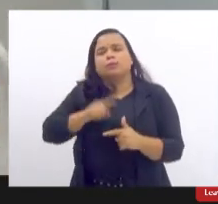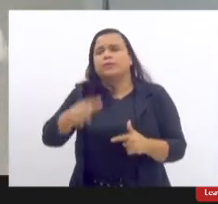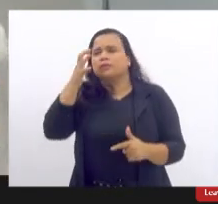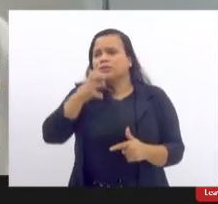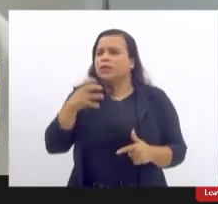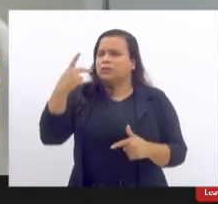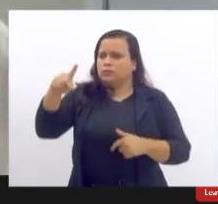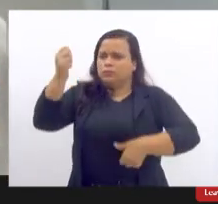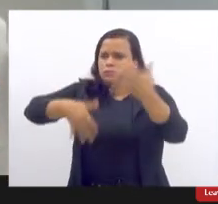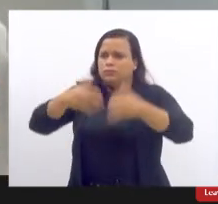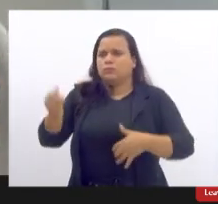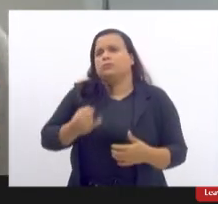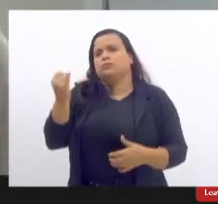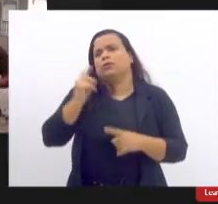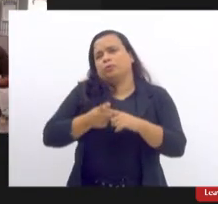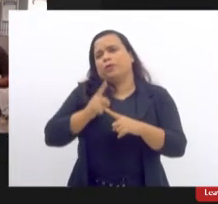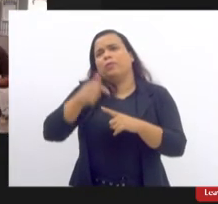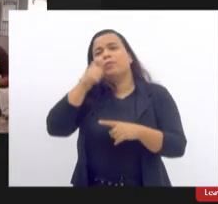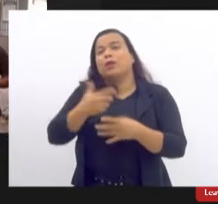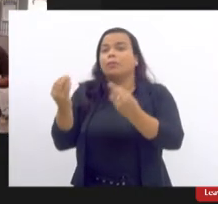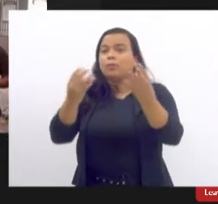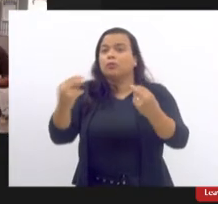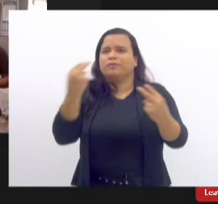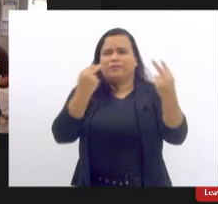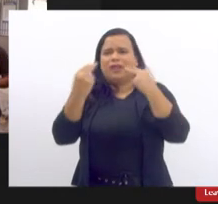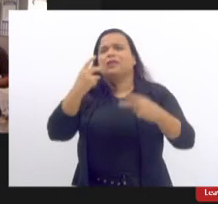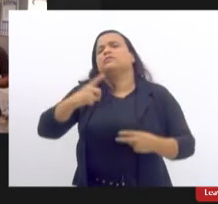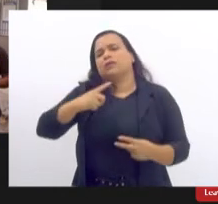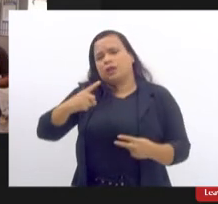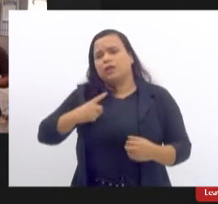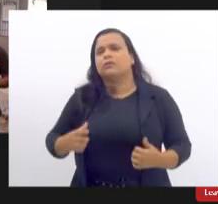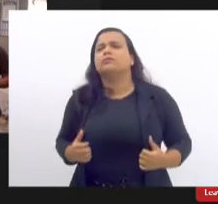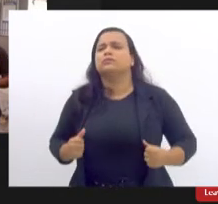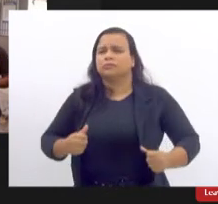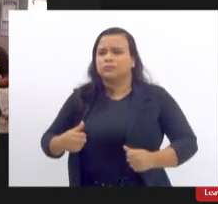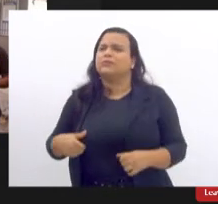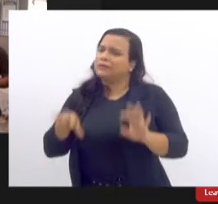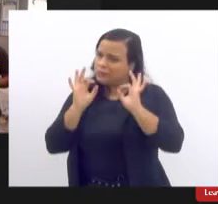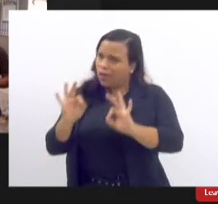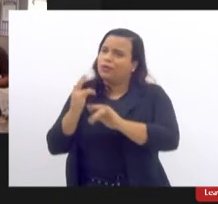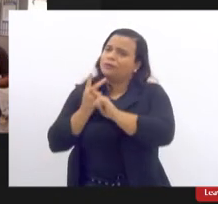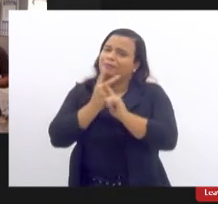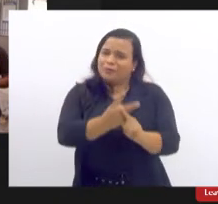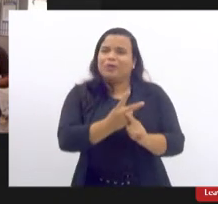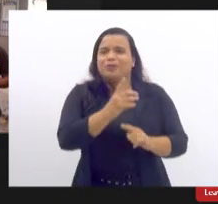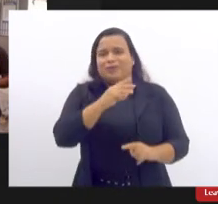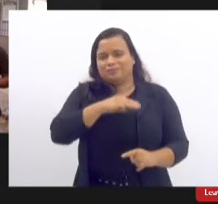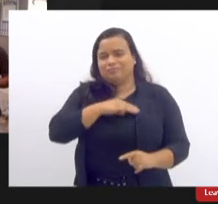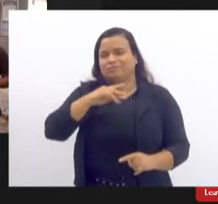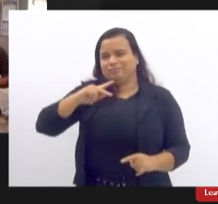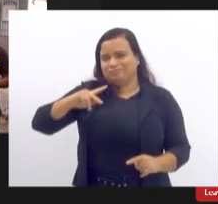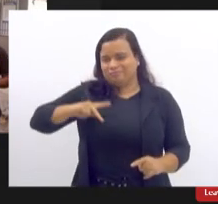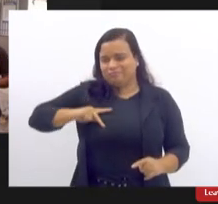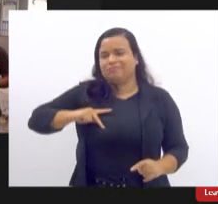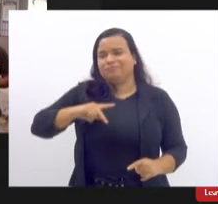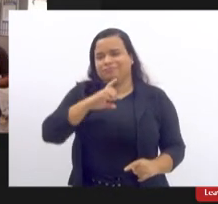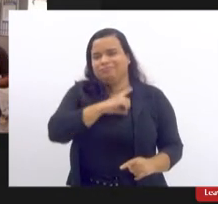sua fala para reforçar porque tem muitas mulheres nos assistindo agora que vão se beneficiar dessa informação obrigado obrigado